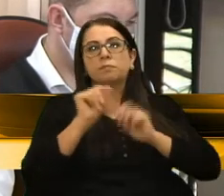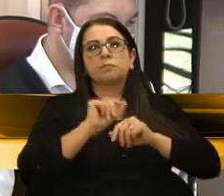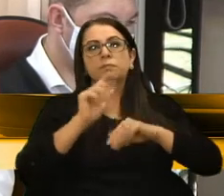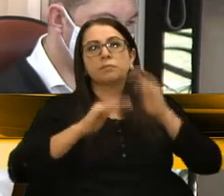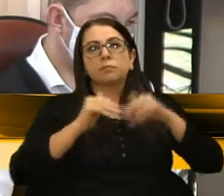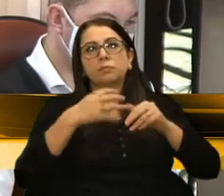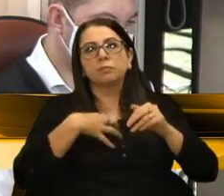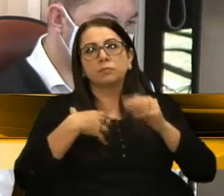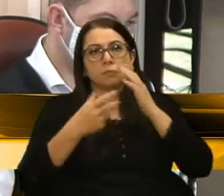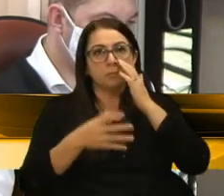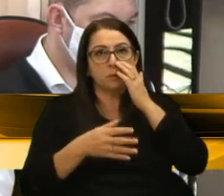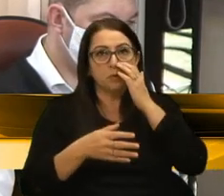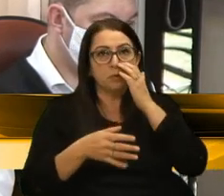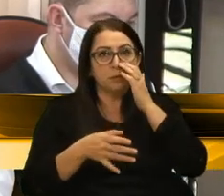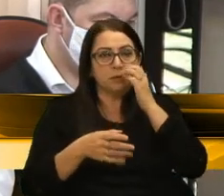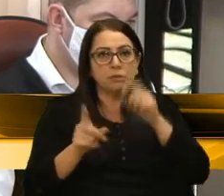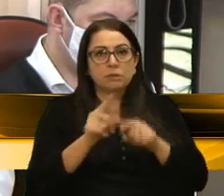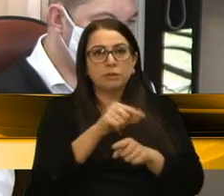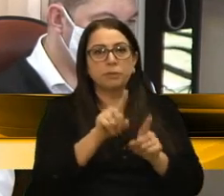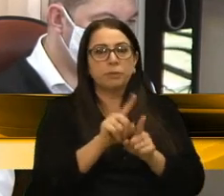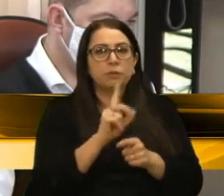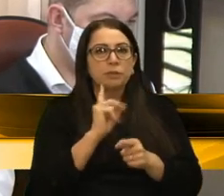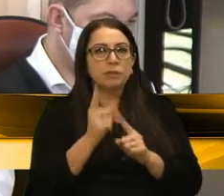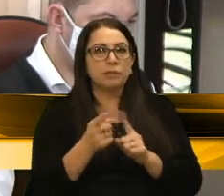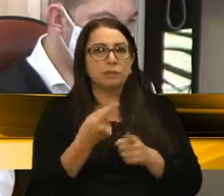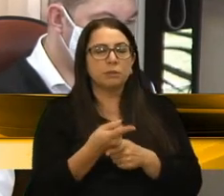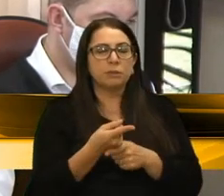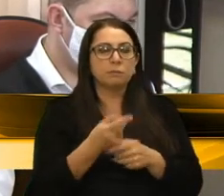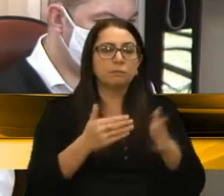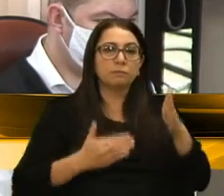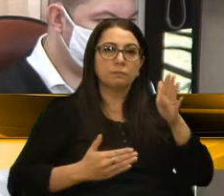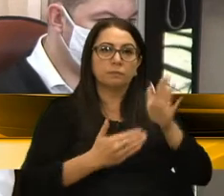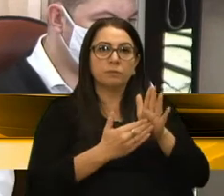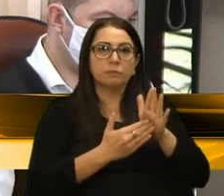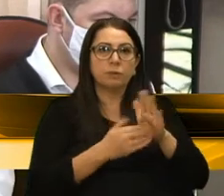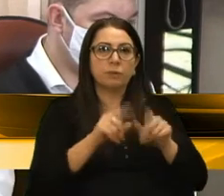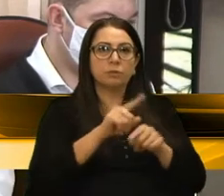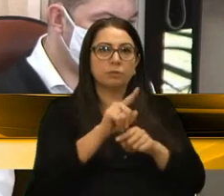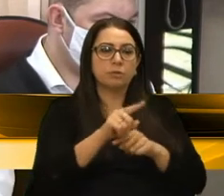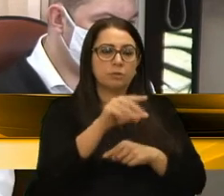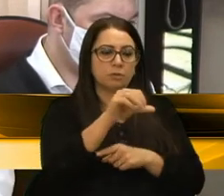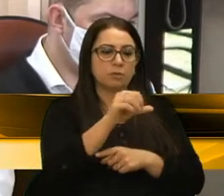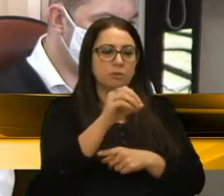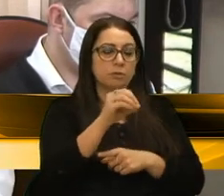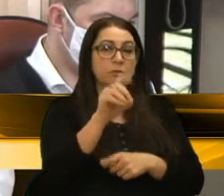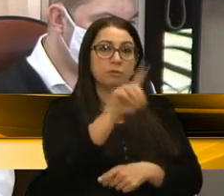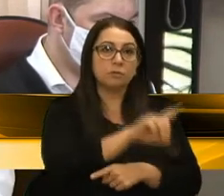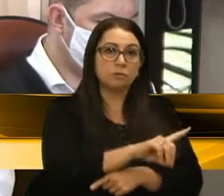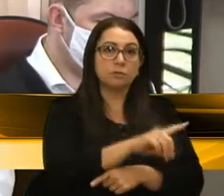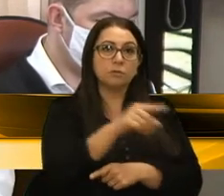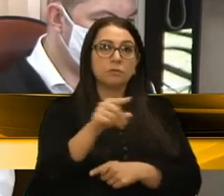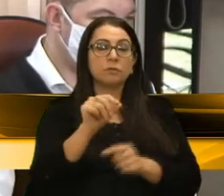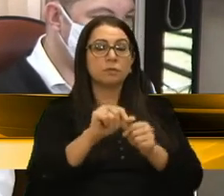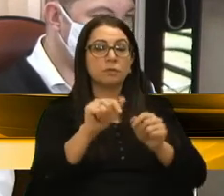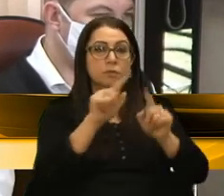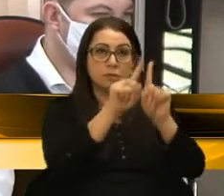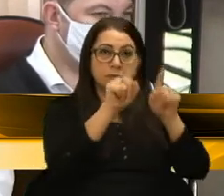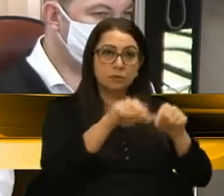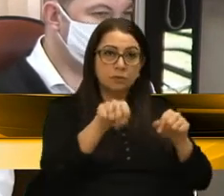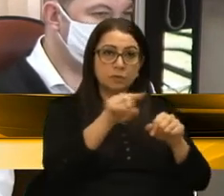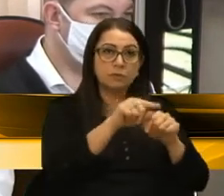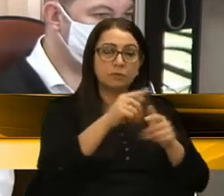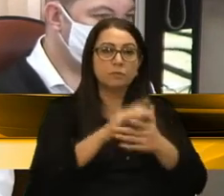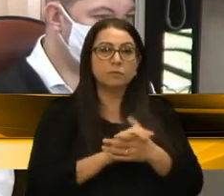colocar esse prazo no limite de 90 dias, 60 dias, para os servidores fazerem as escolhas